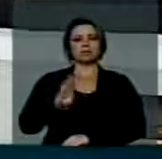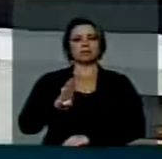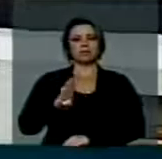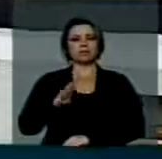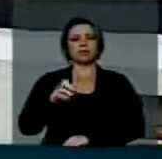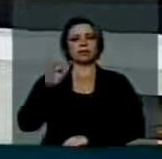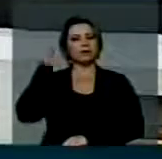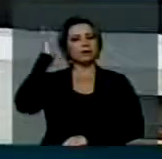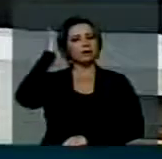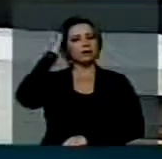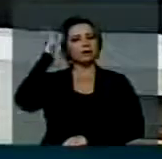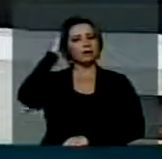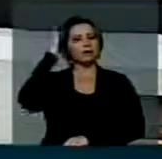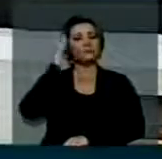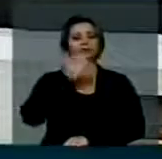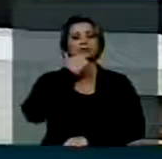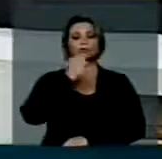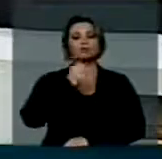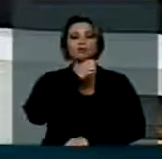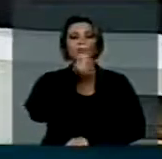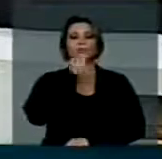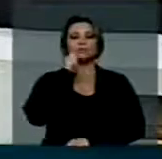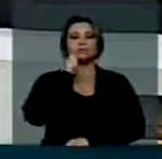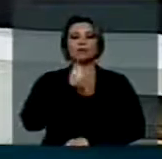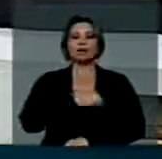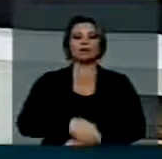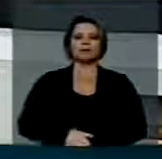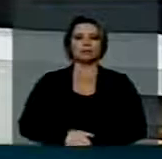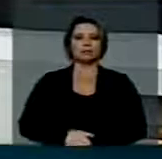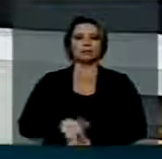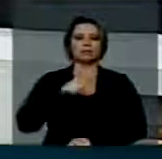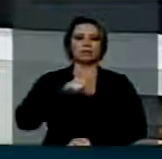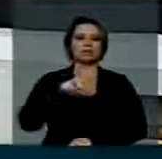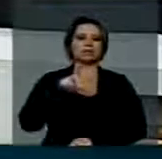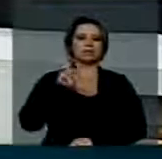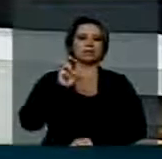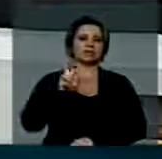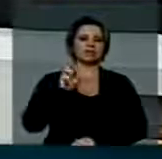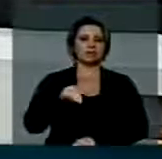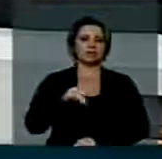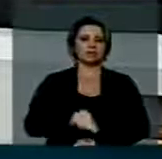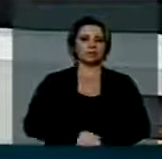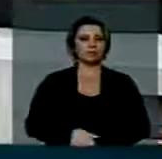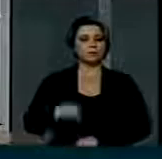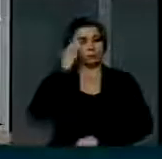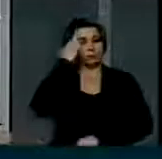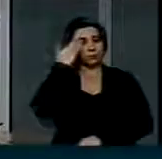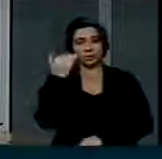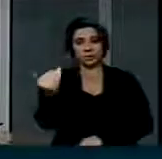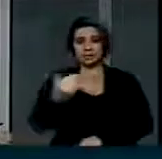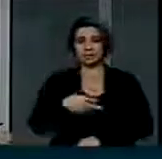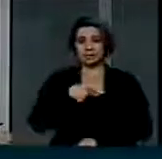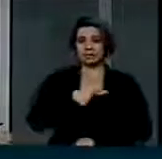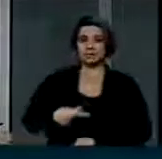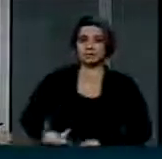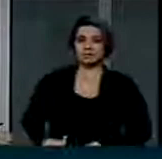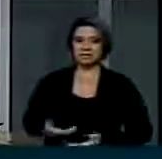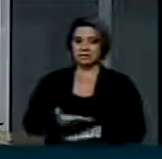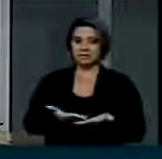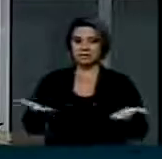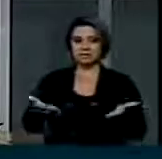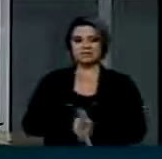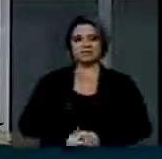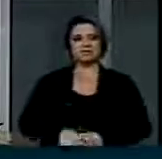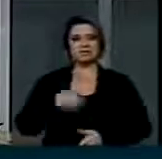sua excelência dispõe de 5 minutos na tribuna. Muito obrigada, senhor presidente, senhores